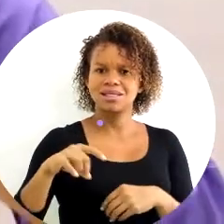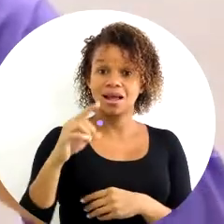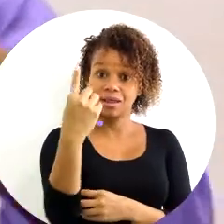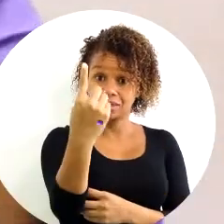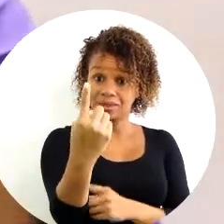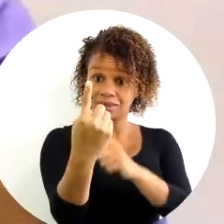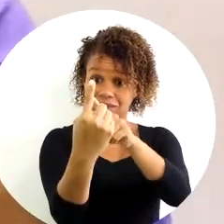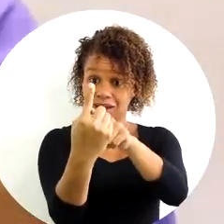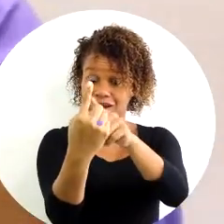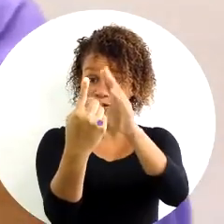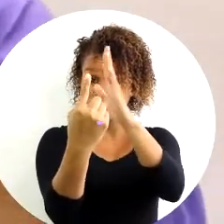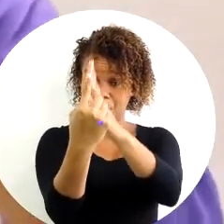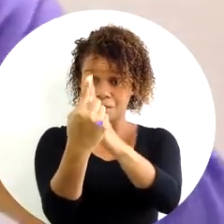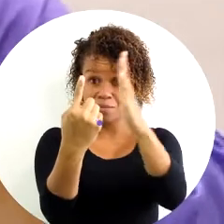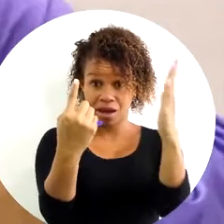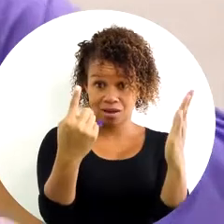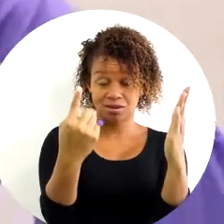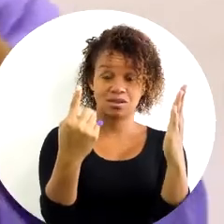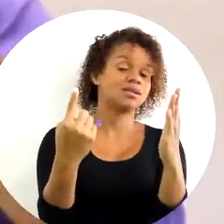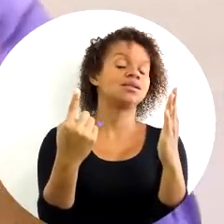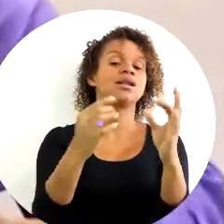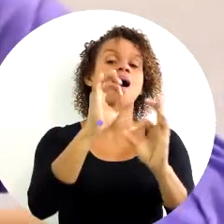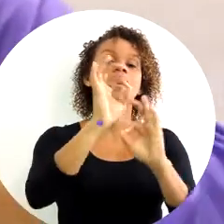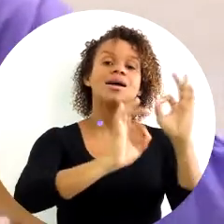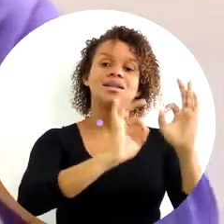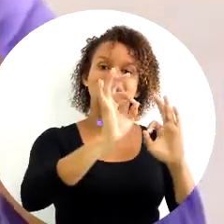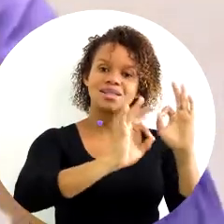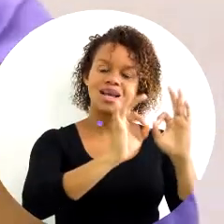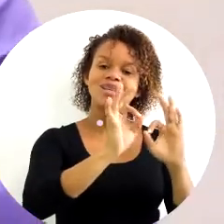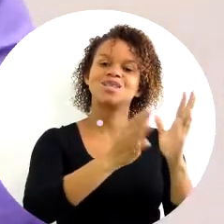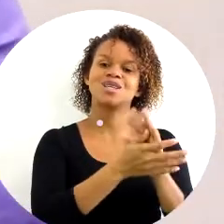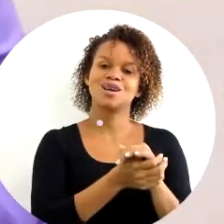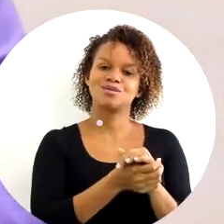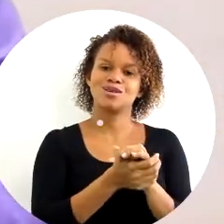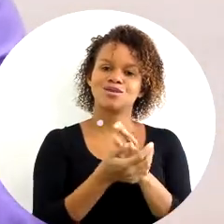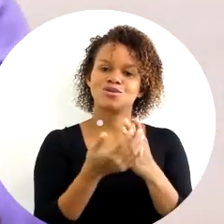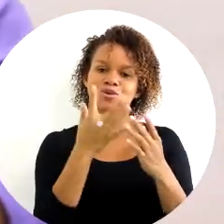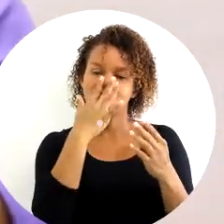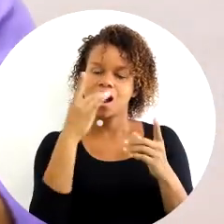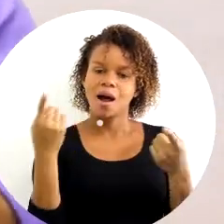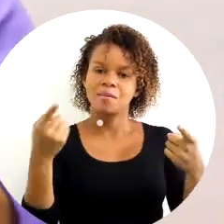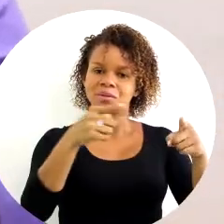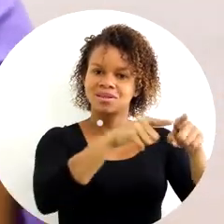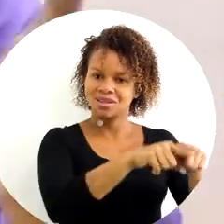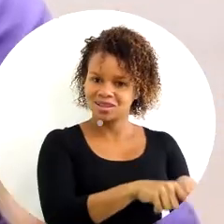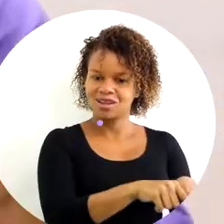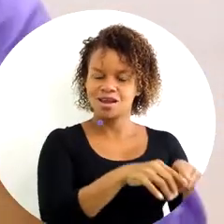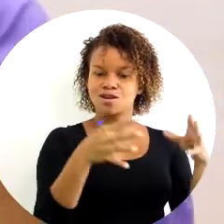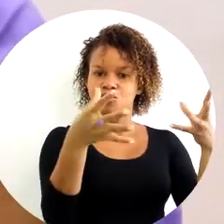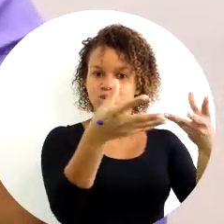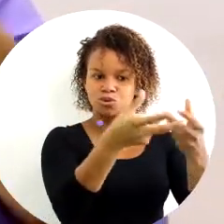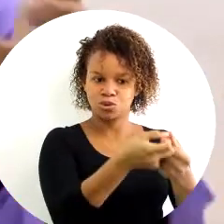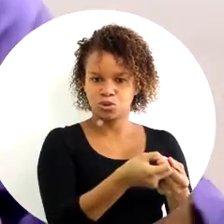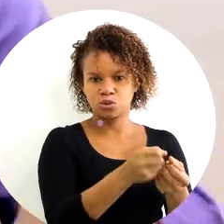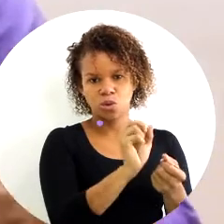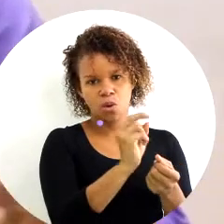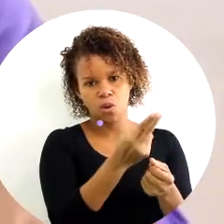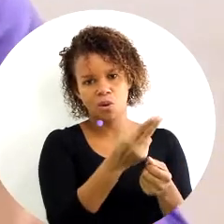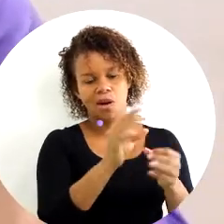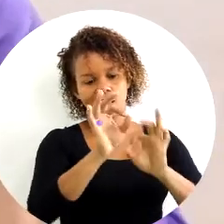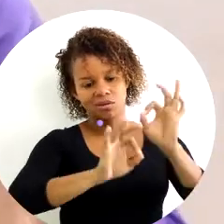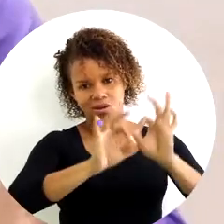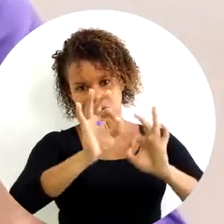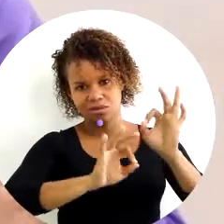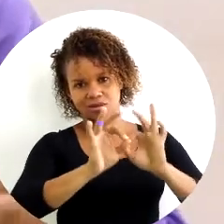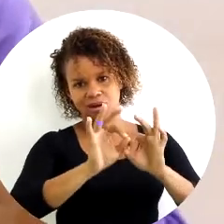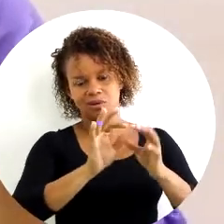dele, como uma parte, na elaboração da sua parcela de contribuição para que o todo ou o objetivo